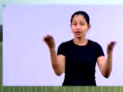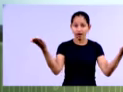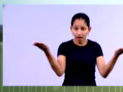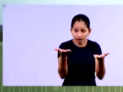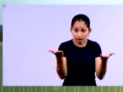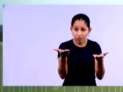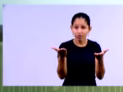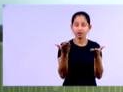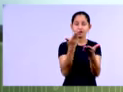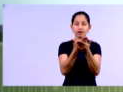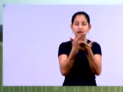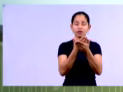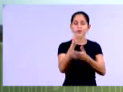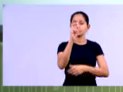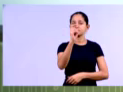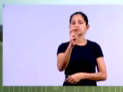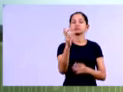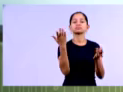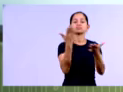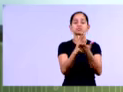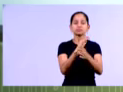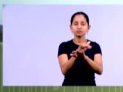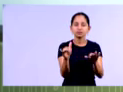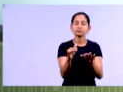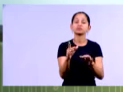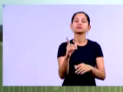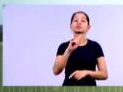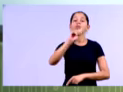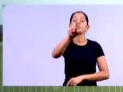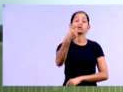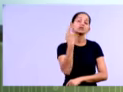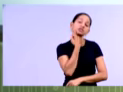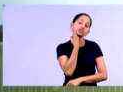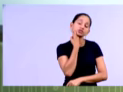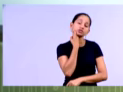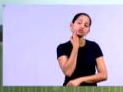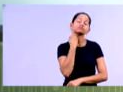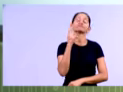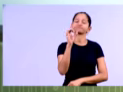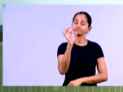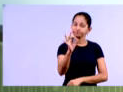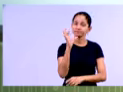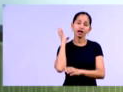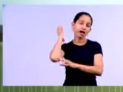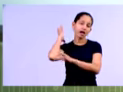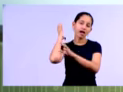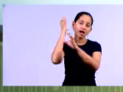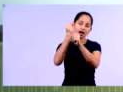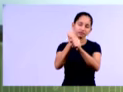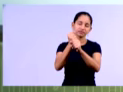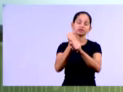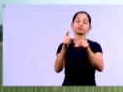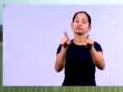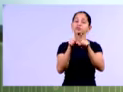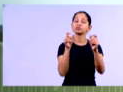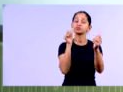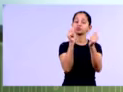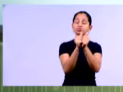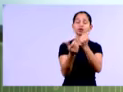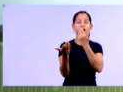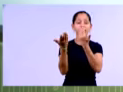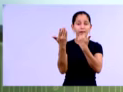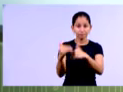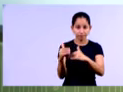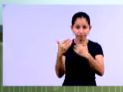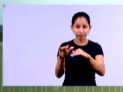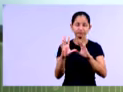dessa teleaula 5 e na semana que vem, na sexta-feira, estaremos juntos aí com a nossa revisão, tá, e com a nossa avaliação, que se Deus quiser, né,